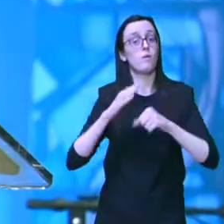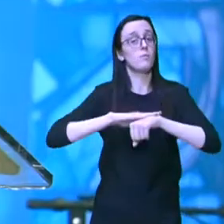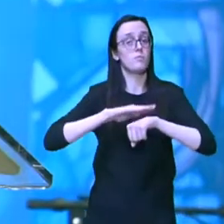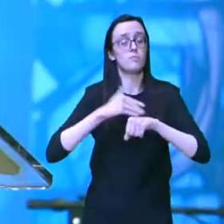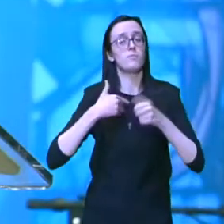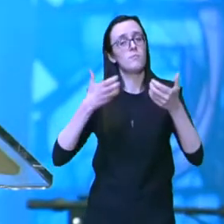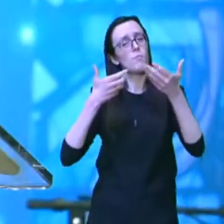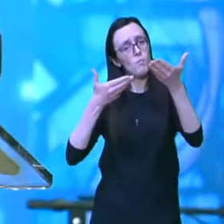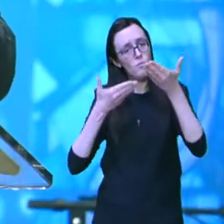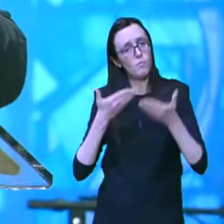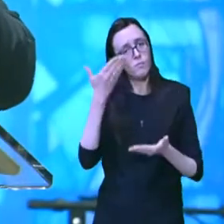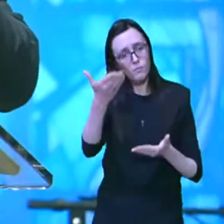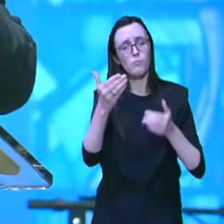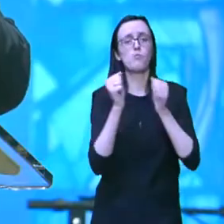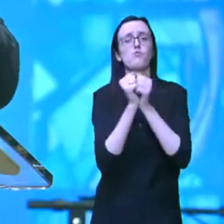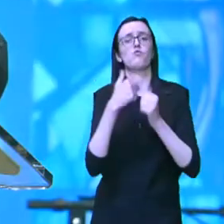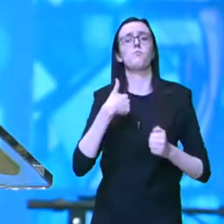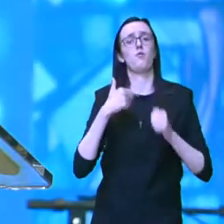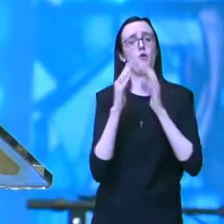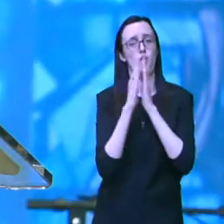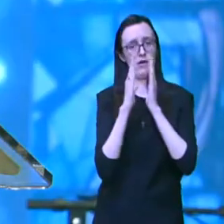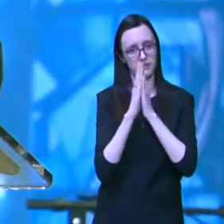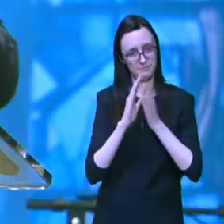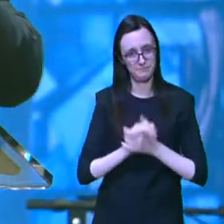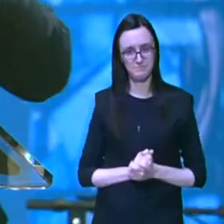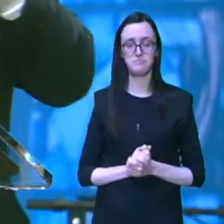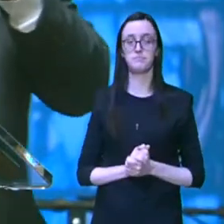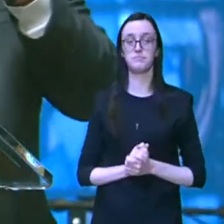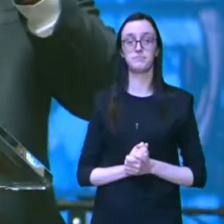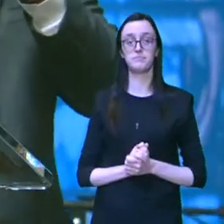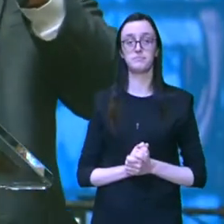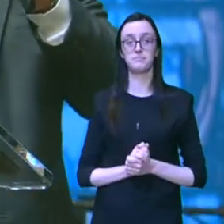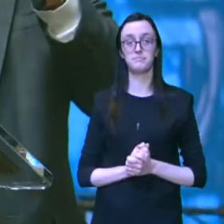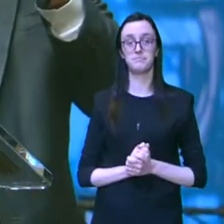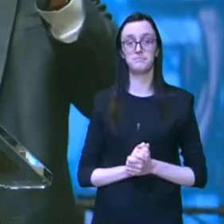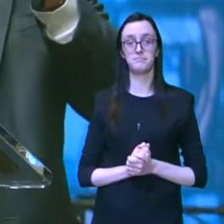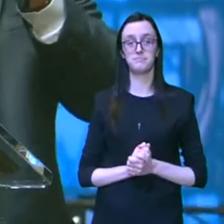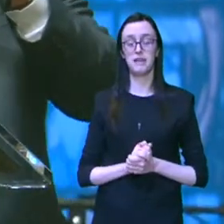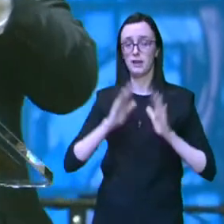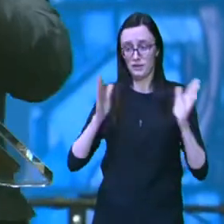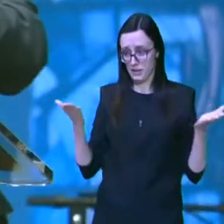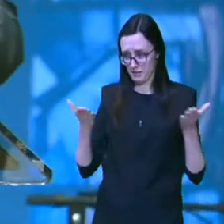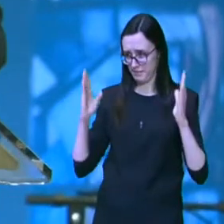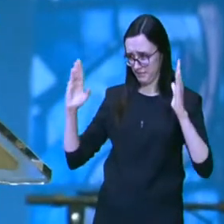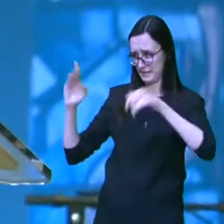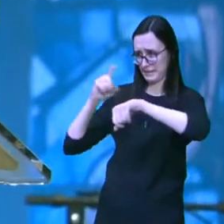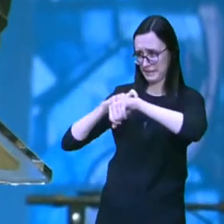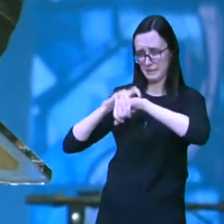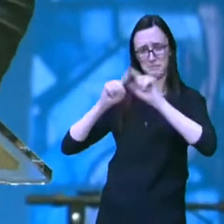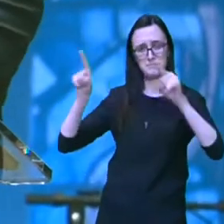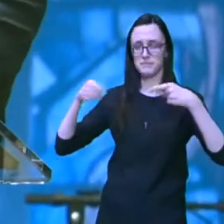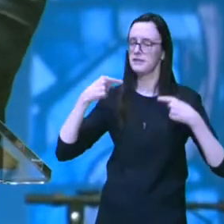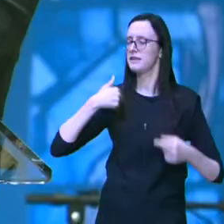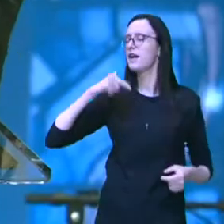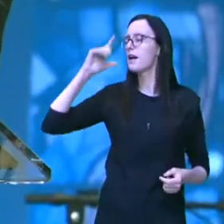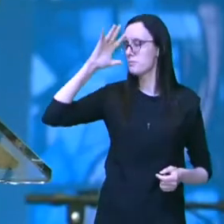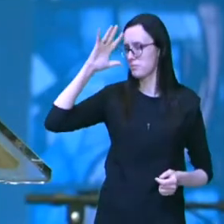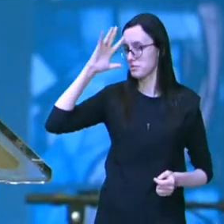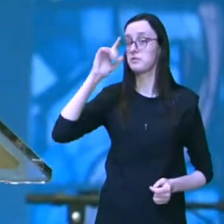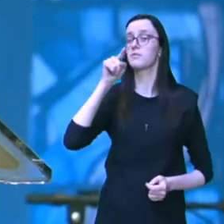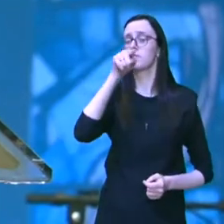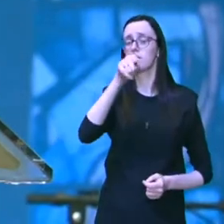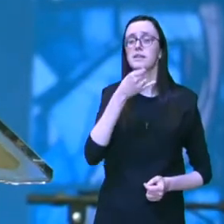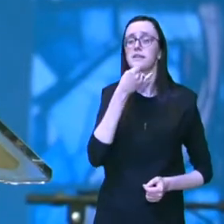a orar junto comigo, por esse tempo tão desafiador, eu imagino que você tenha,